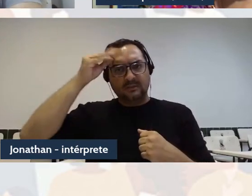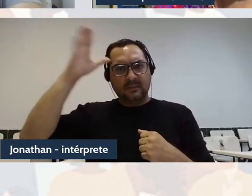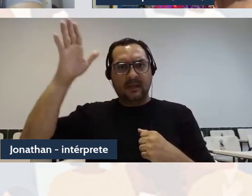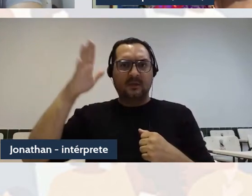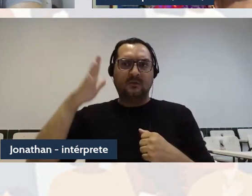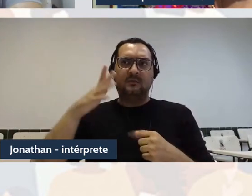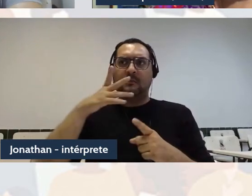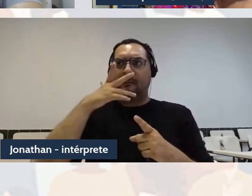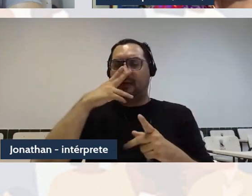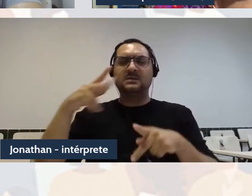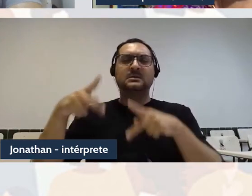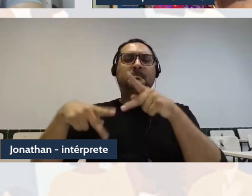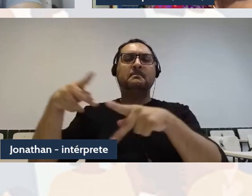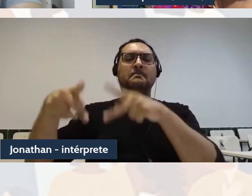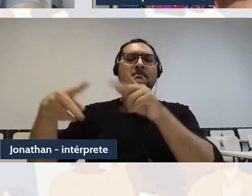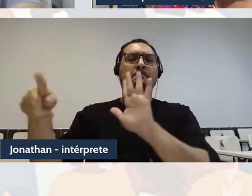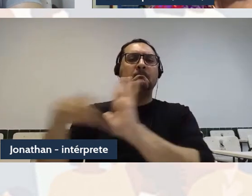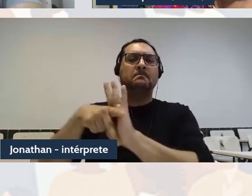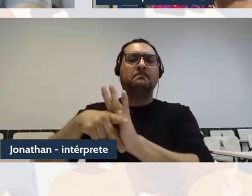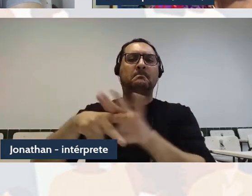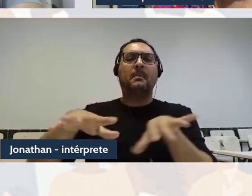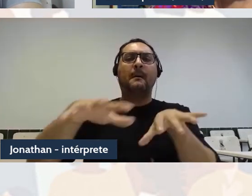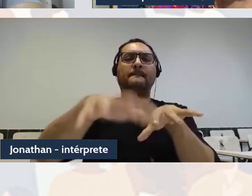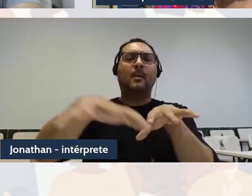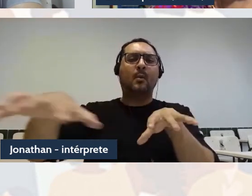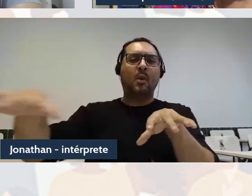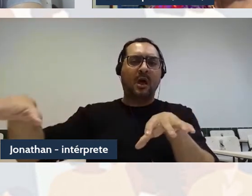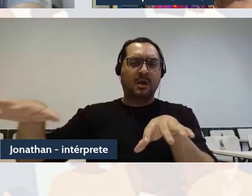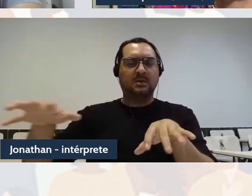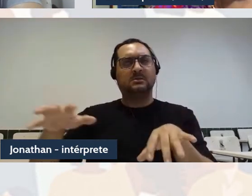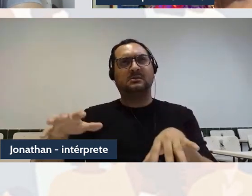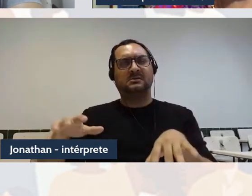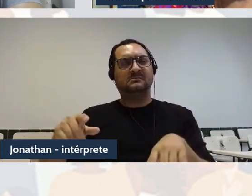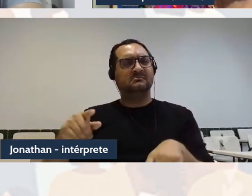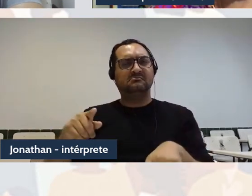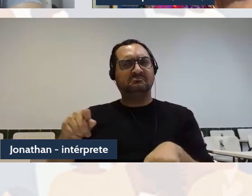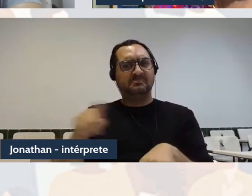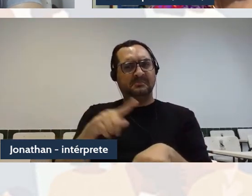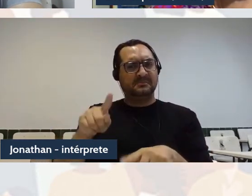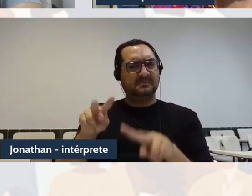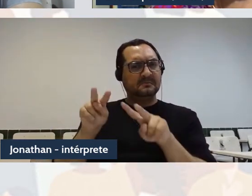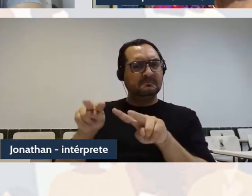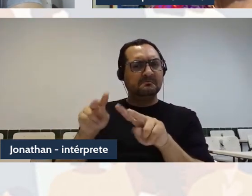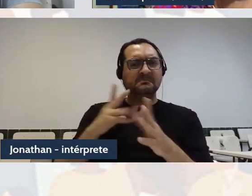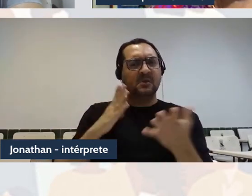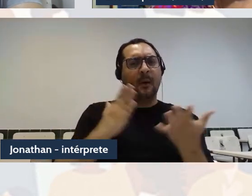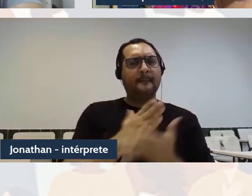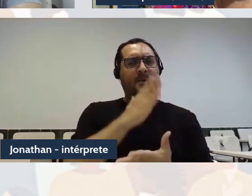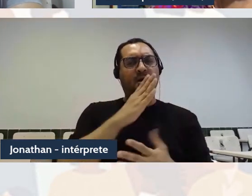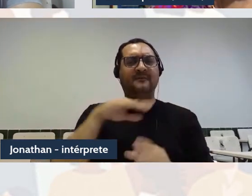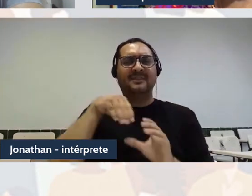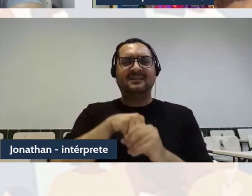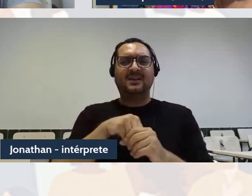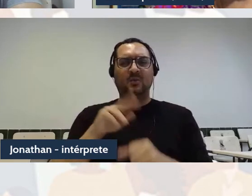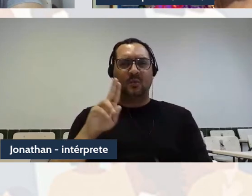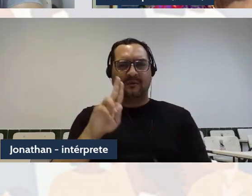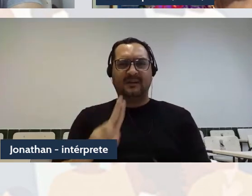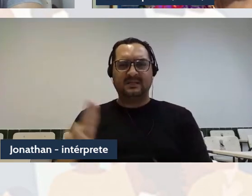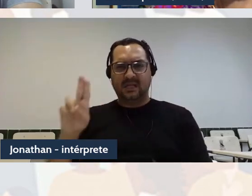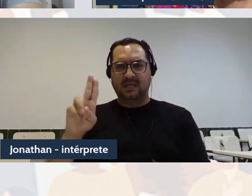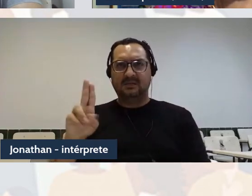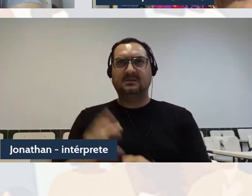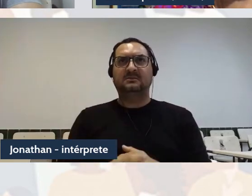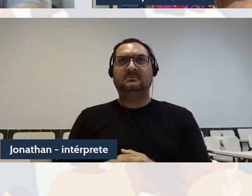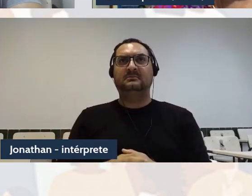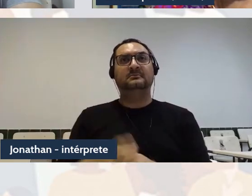populares, a gente deslegitima no espaço acadêmico, né, se a gente pode, por um